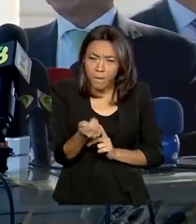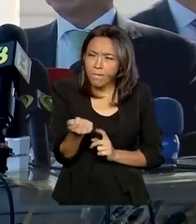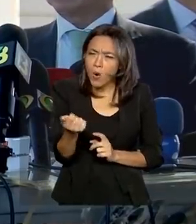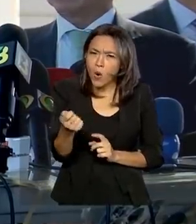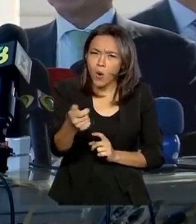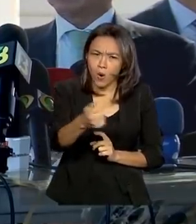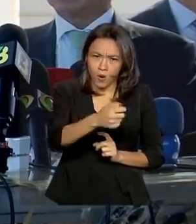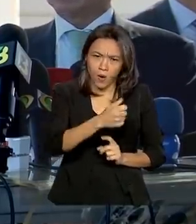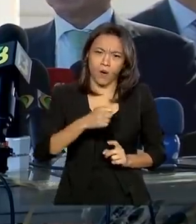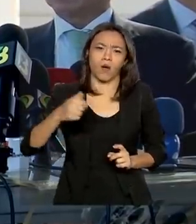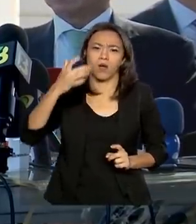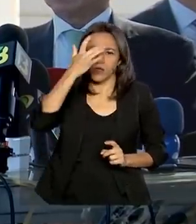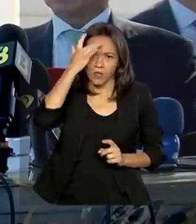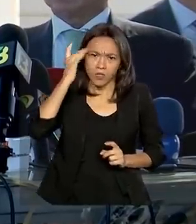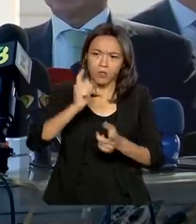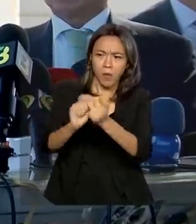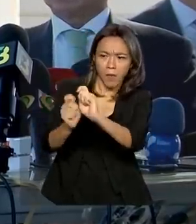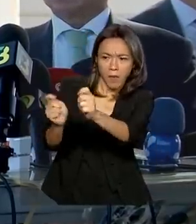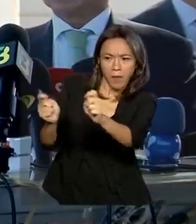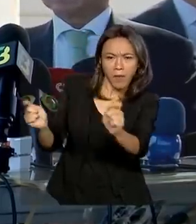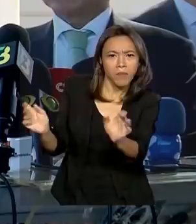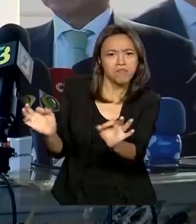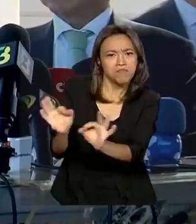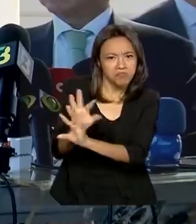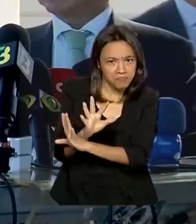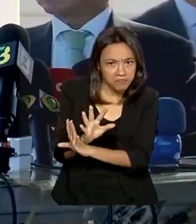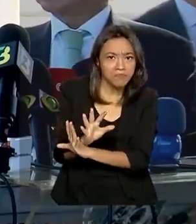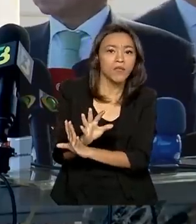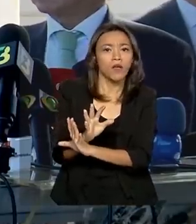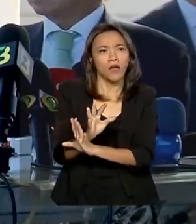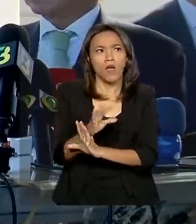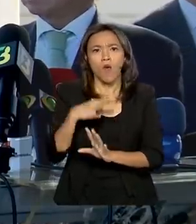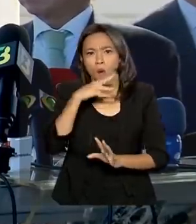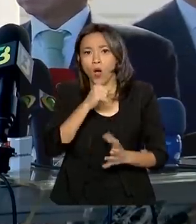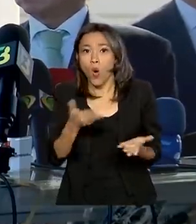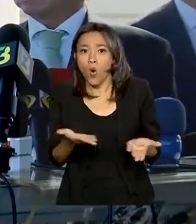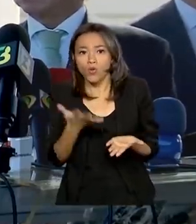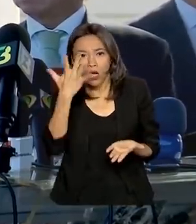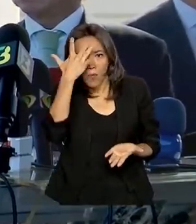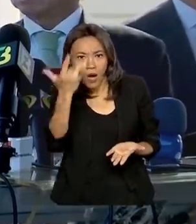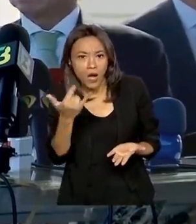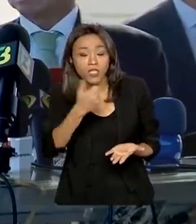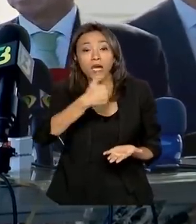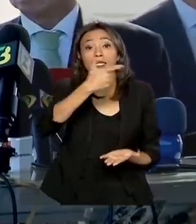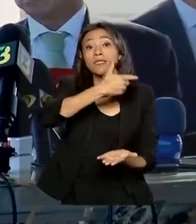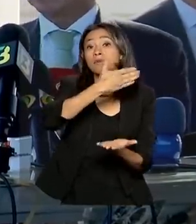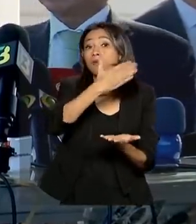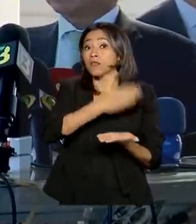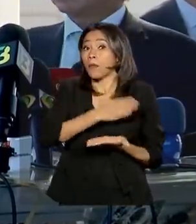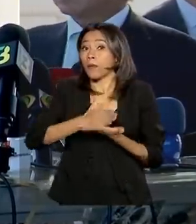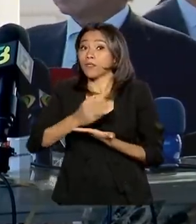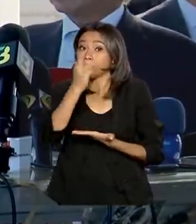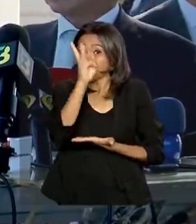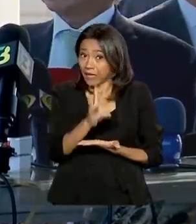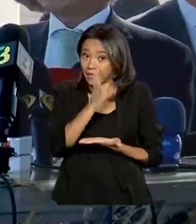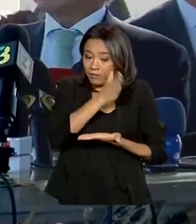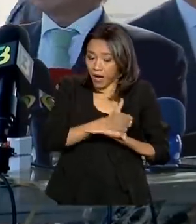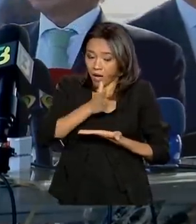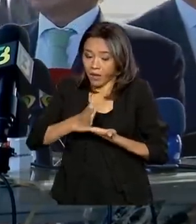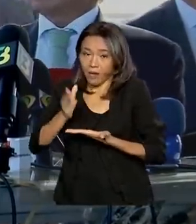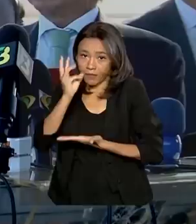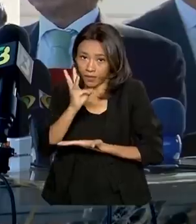pessoas para serem pagas. Eu acho que hoje, amanhã, já começa a segunda parcela. São três parcelas de 600 reais.